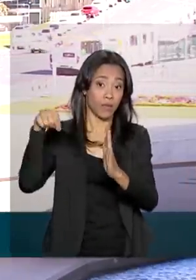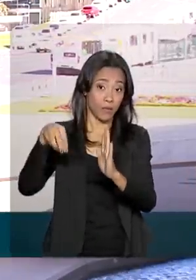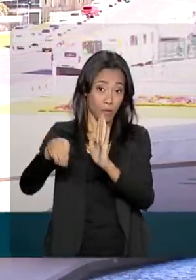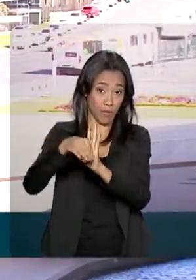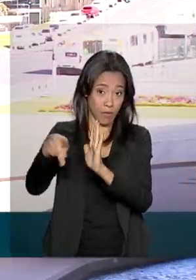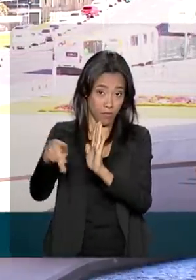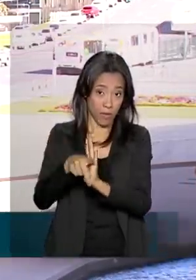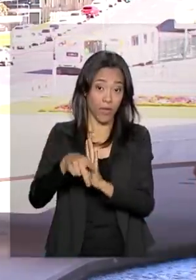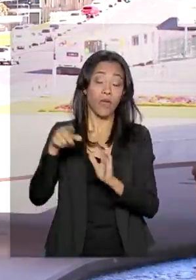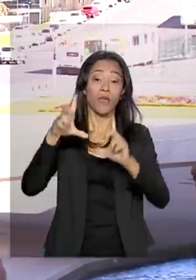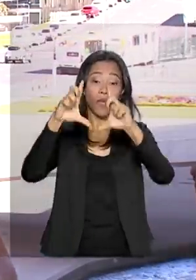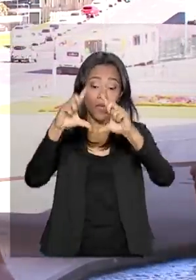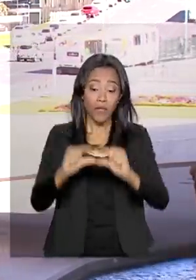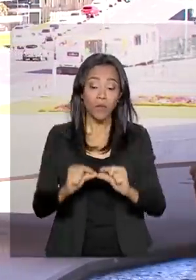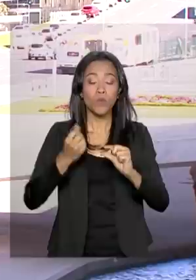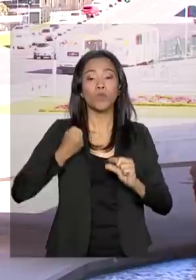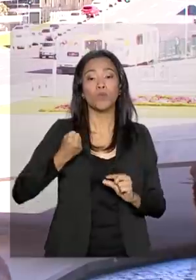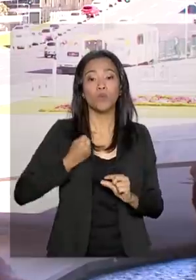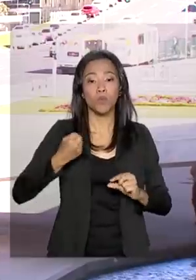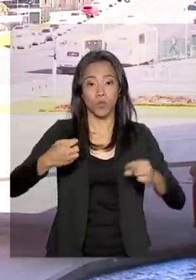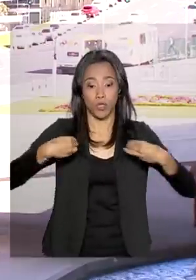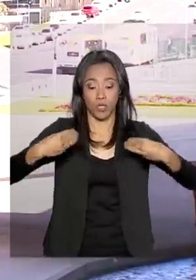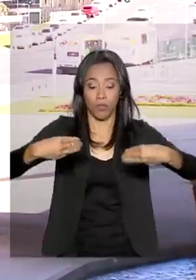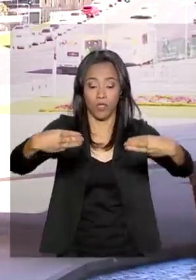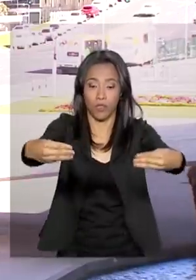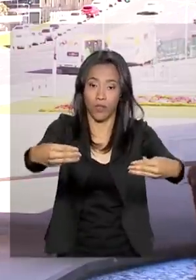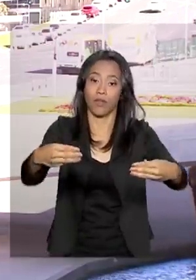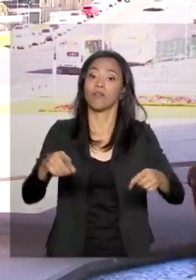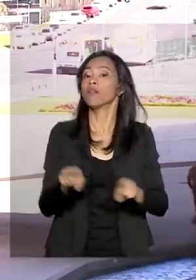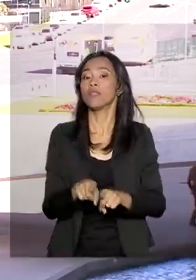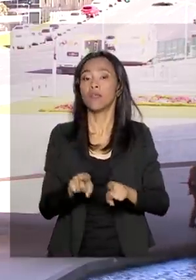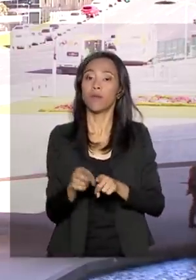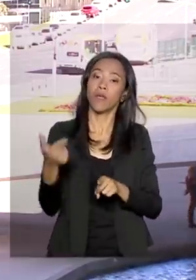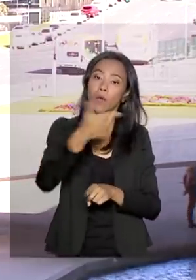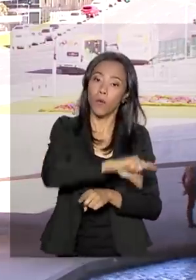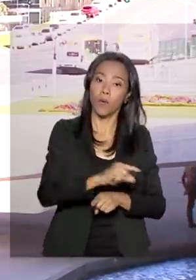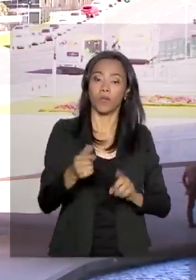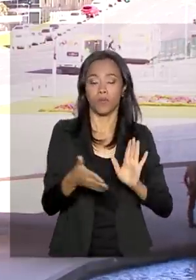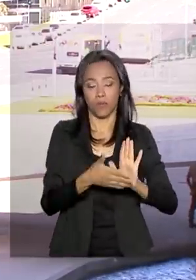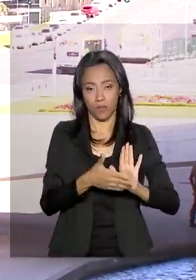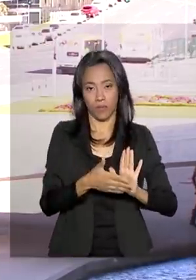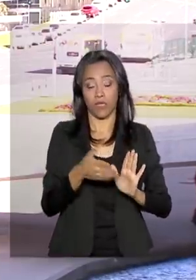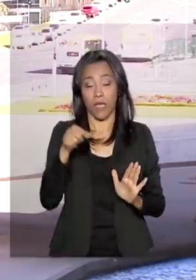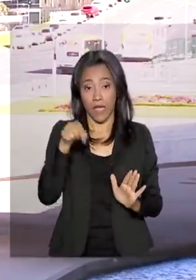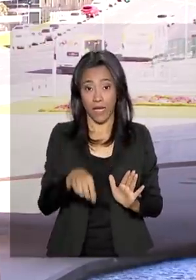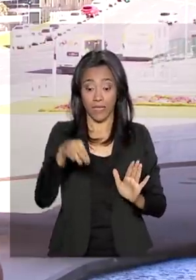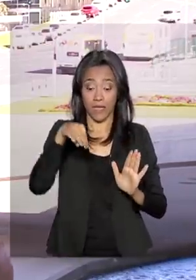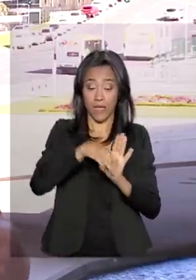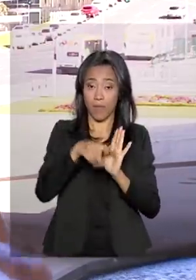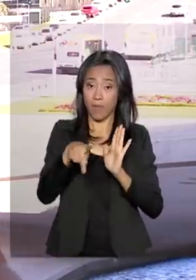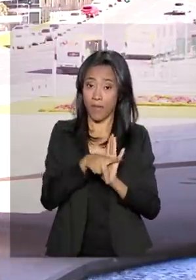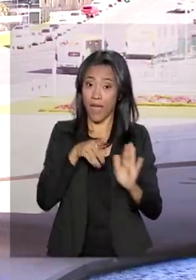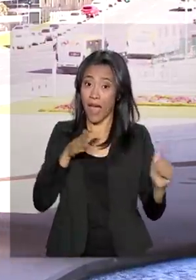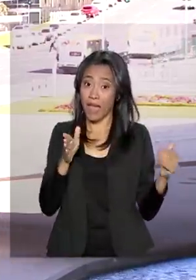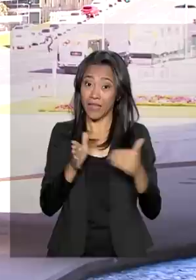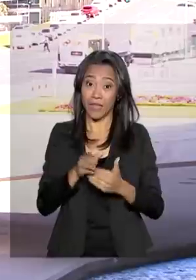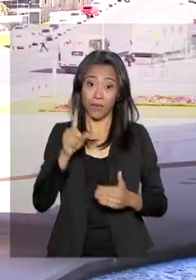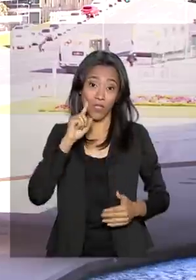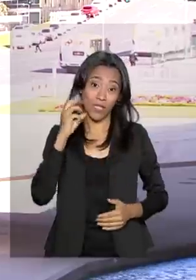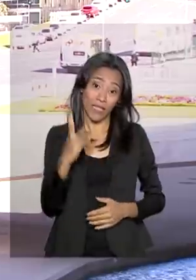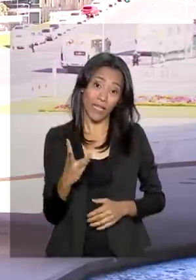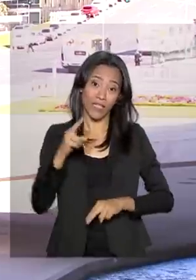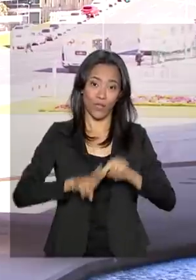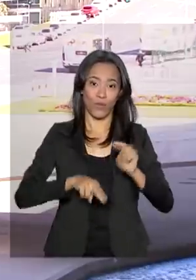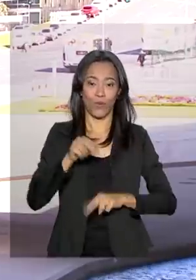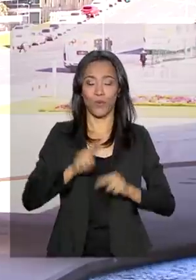reduziu ali o número de ministérios e redistribuiu também órgãos e funções. Essa medida provisória tem que ser votada até o dia 3 de junho,